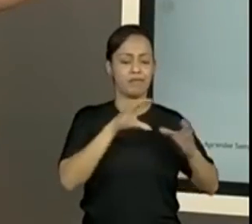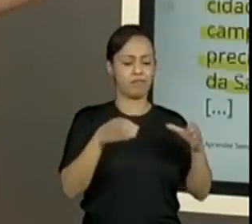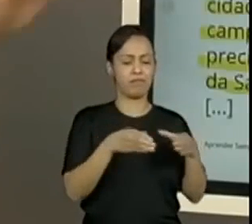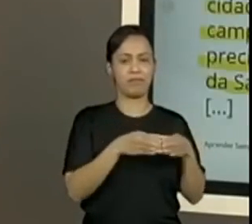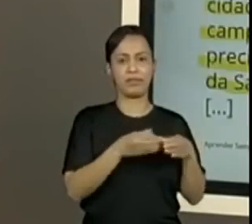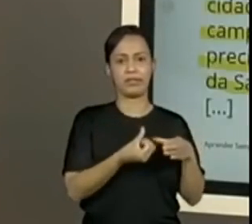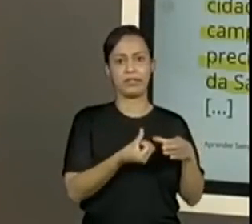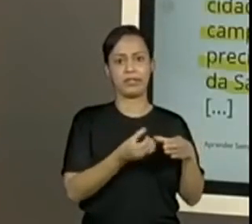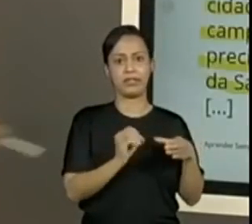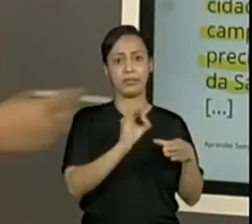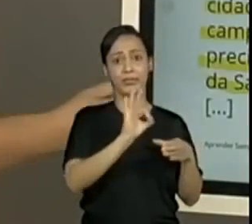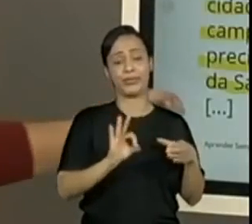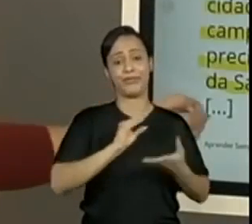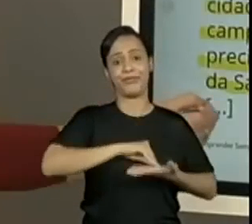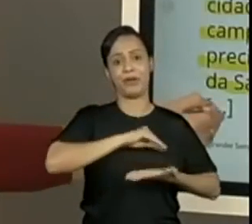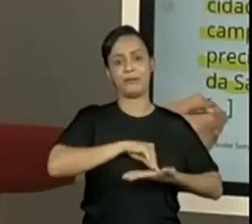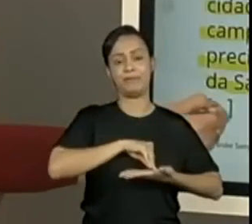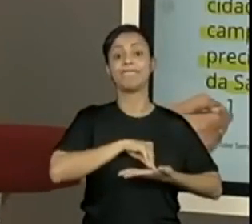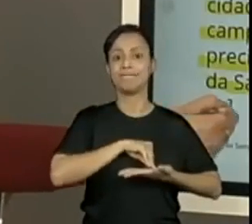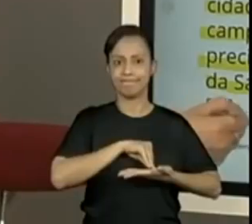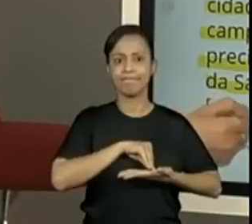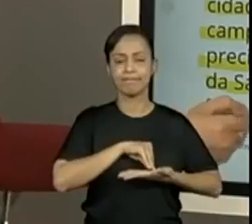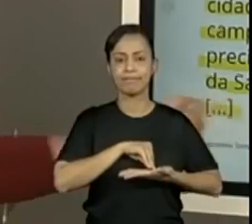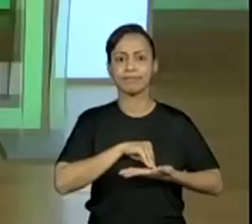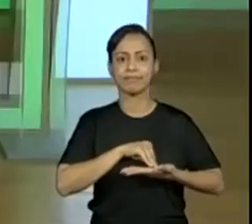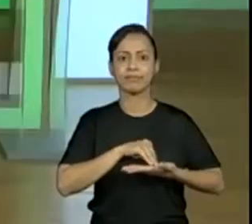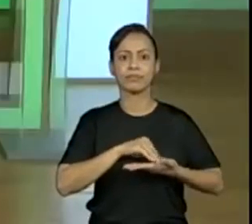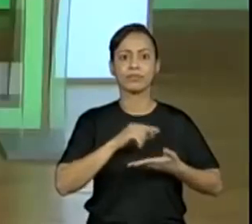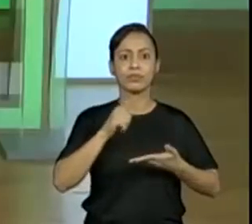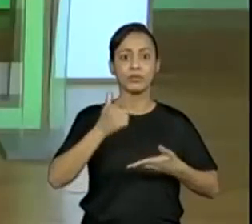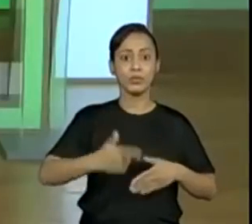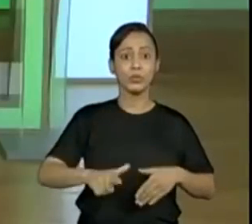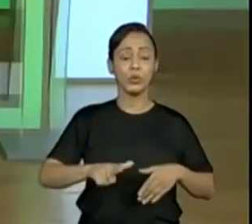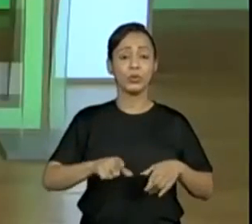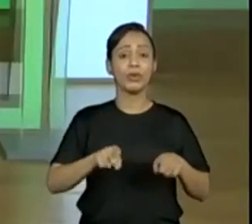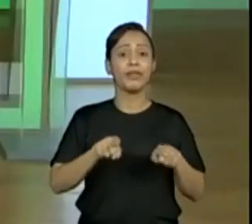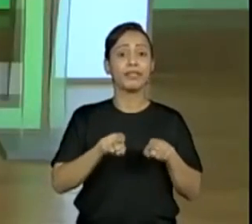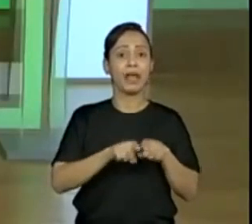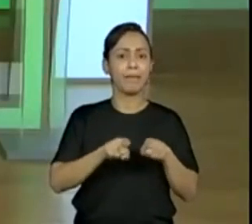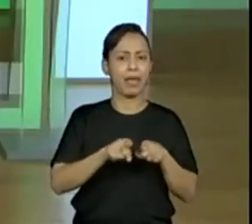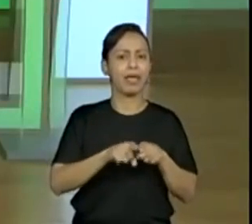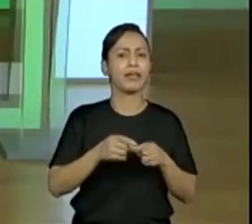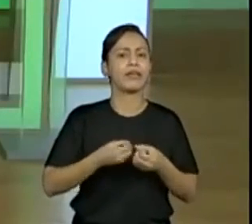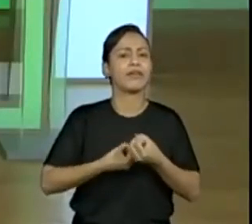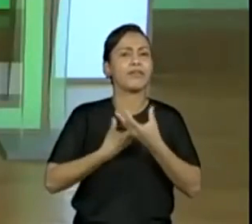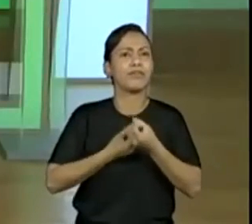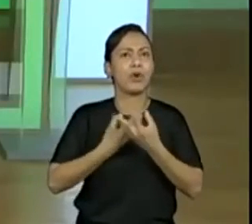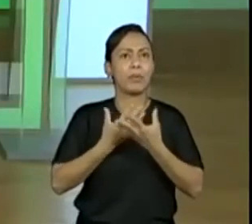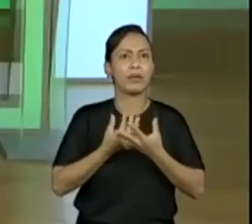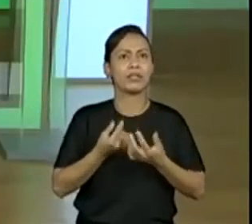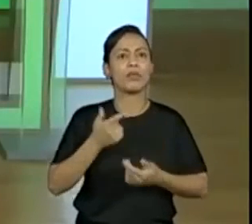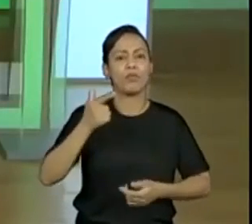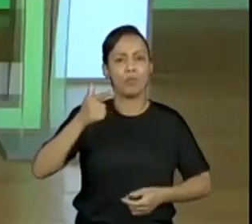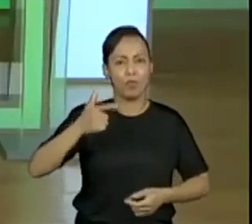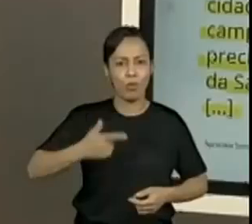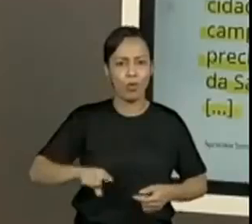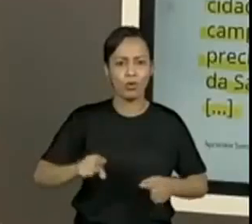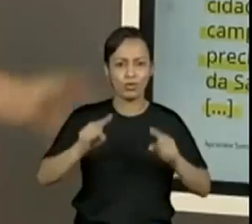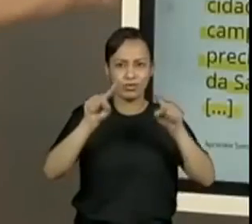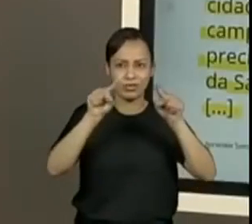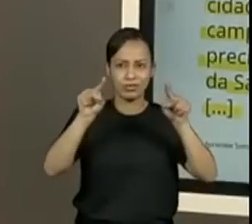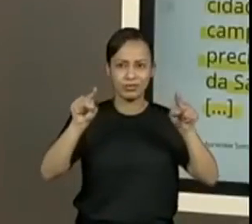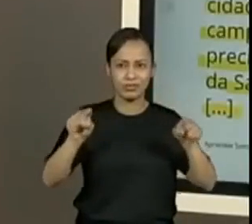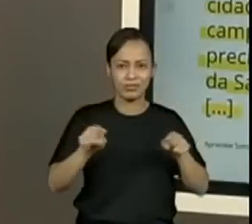E tem um detalhezinho aqui também que eu esqueci de comentar. Significa que teria mais informação sobre esse texto. Por isso que vem esses três